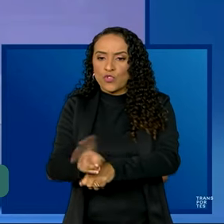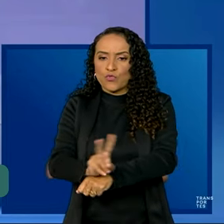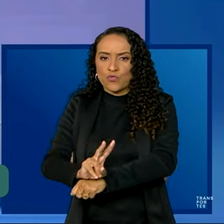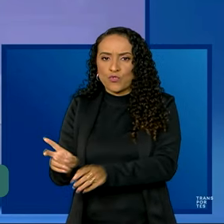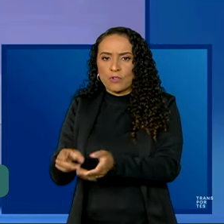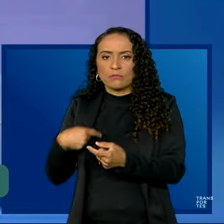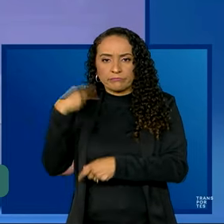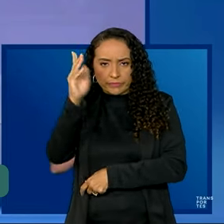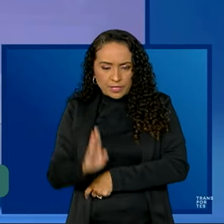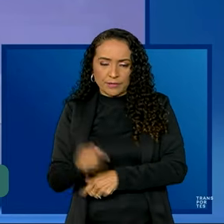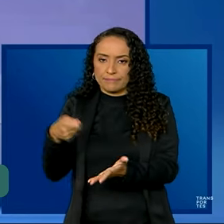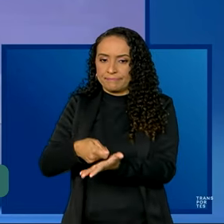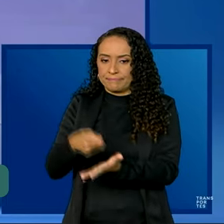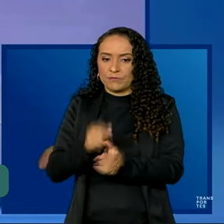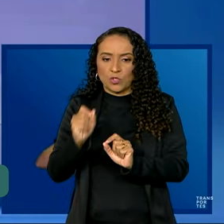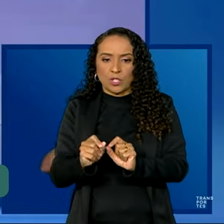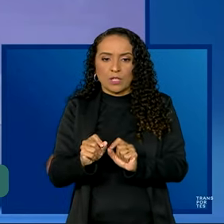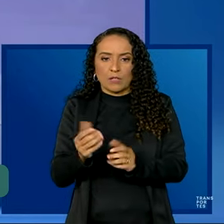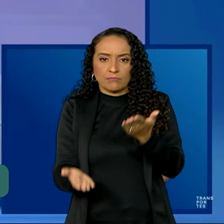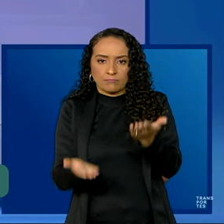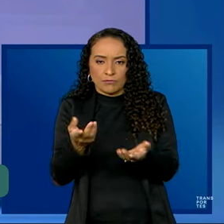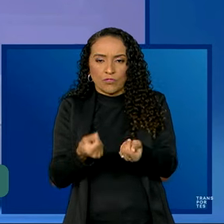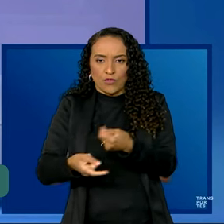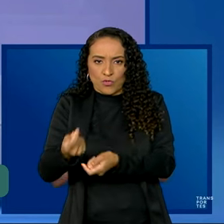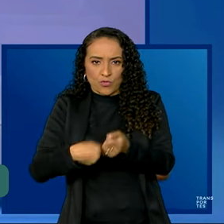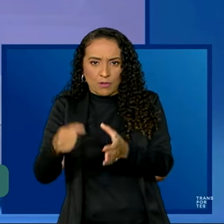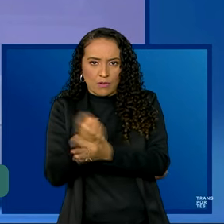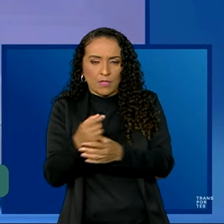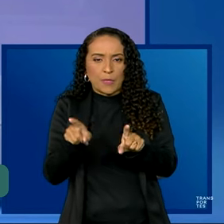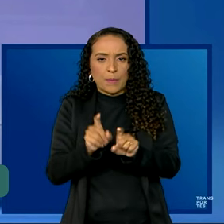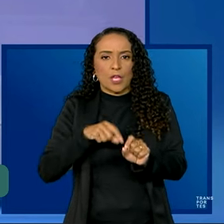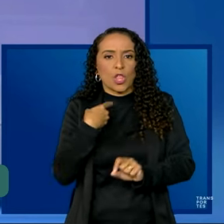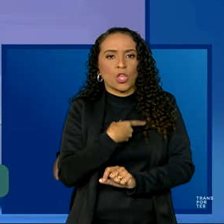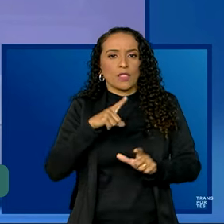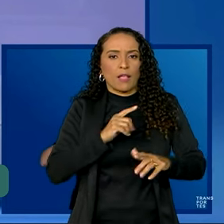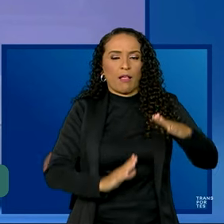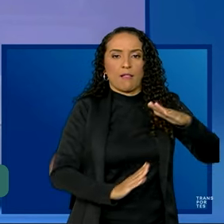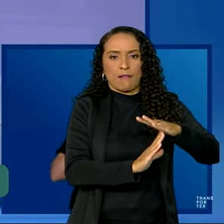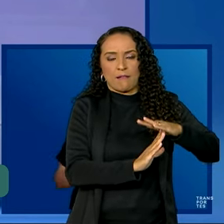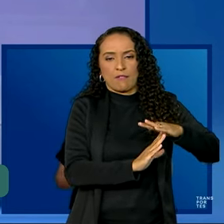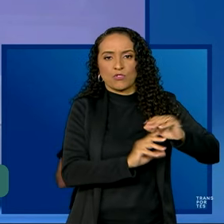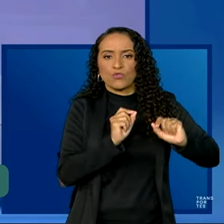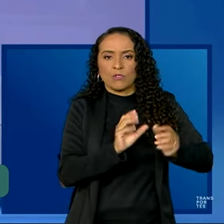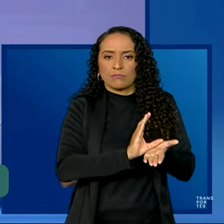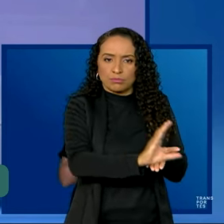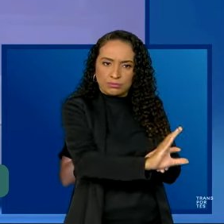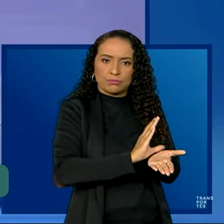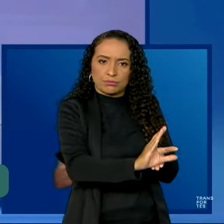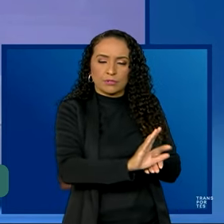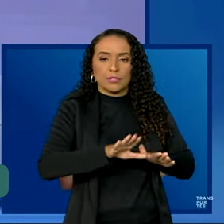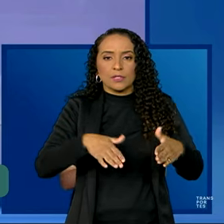país exigem, para o equilíbrio fiscal ser garantido, que a gente tenha um limite máximo de investimento.